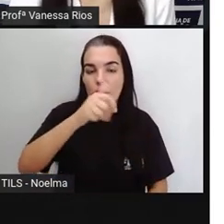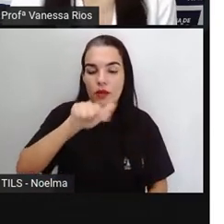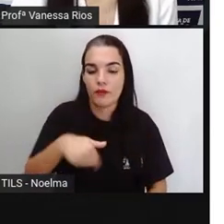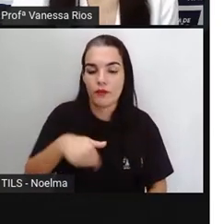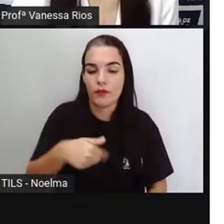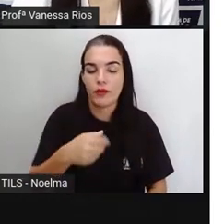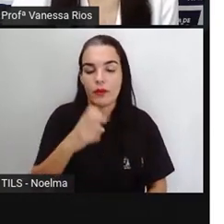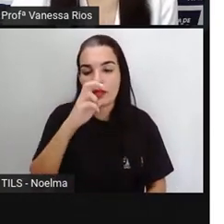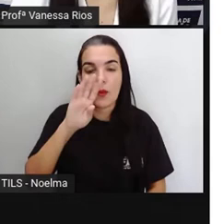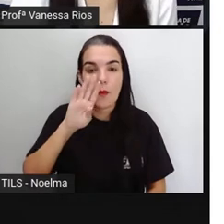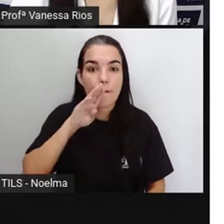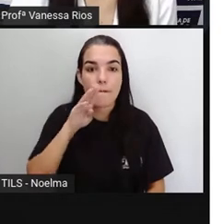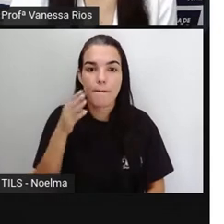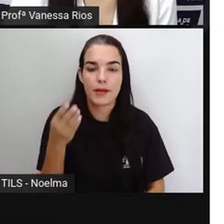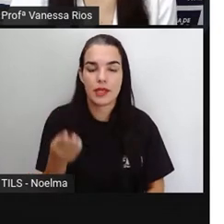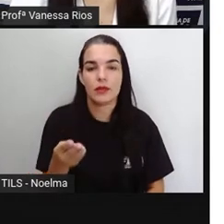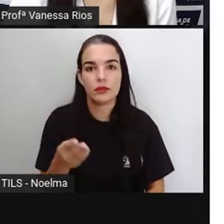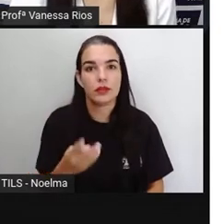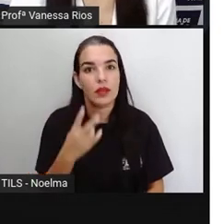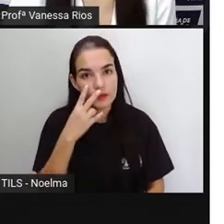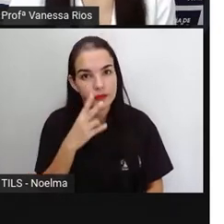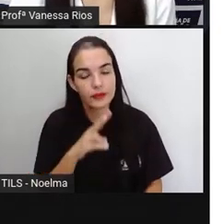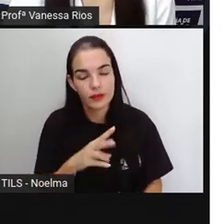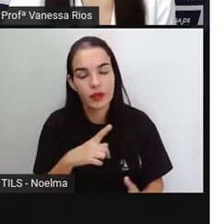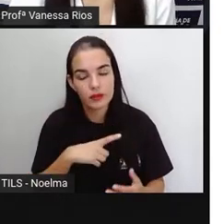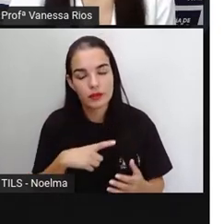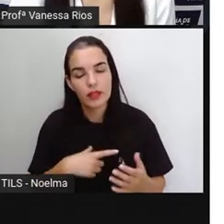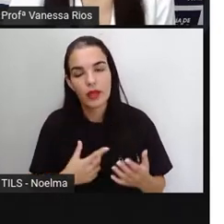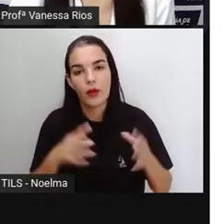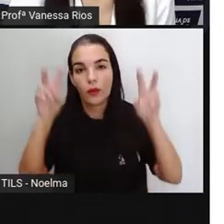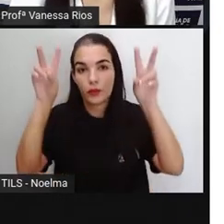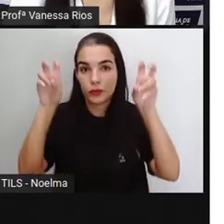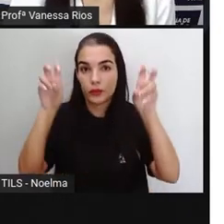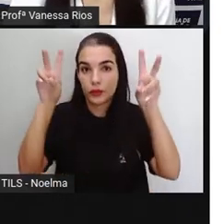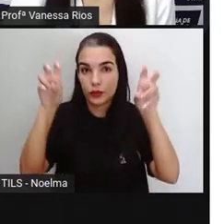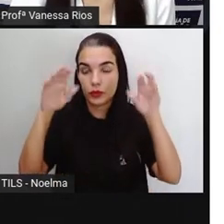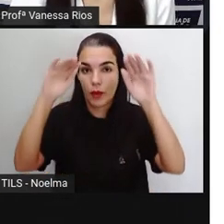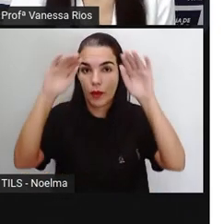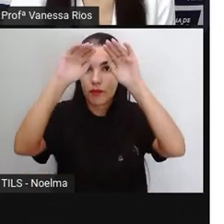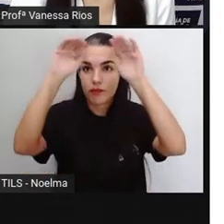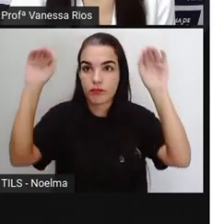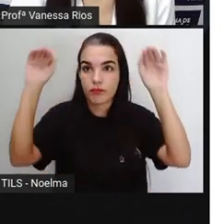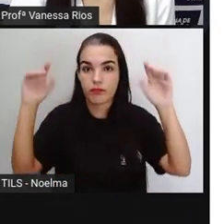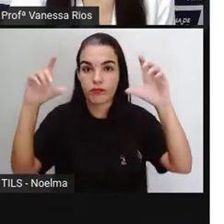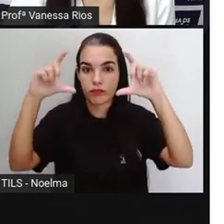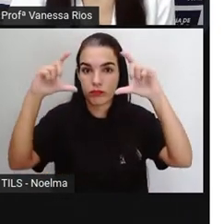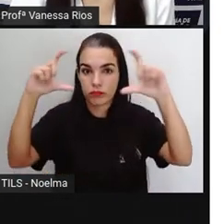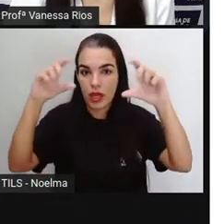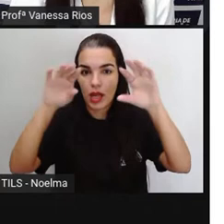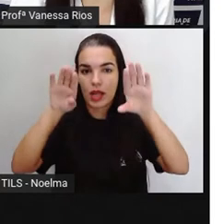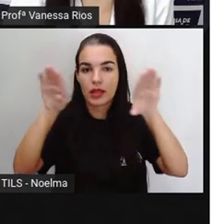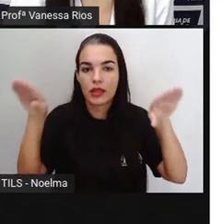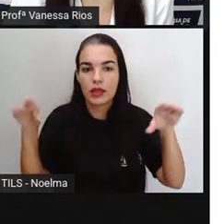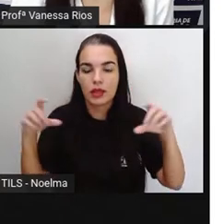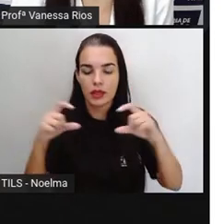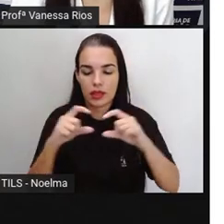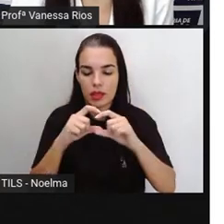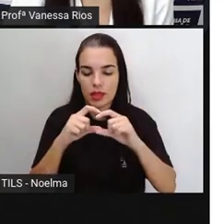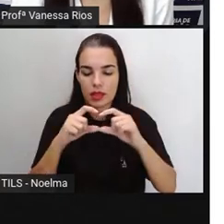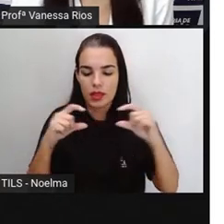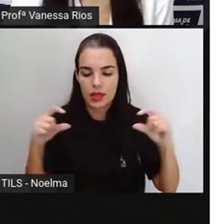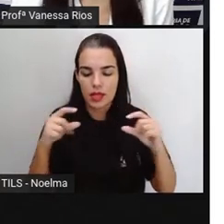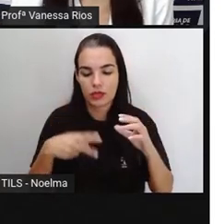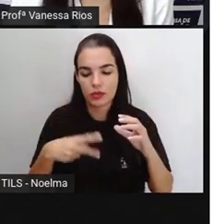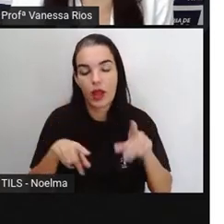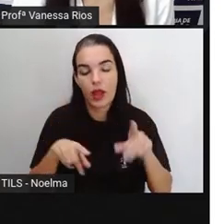Então abaixo do título principal, também aqui do título auxiliar, a gente já vê também o nome da repórter